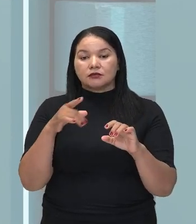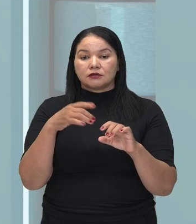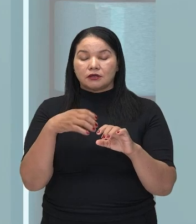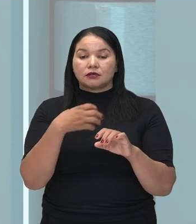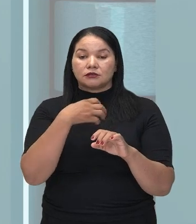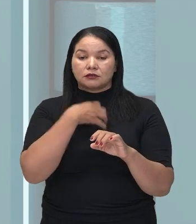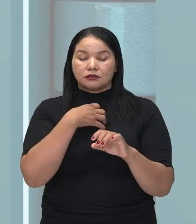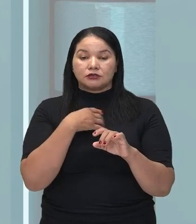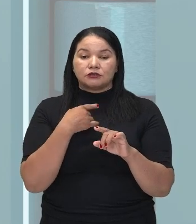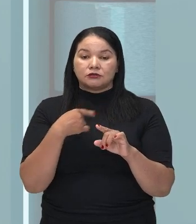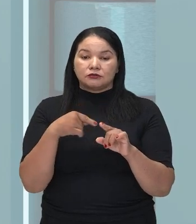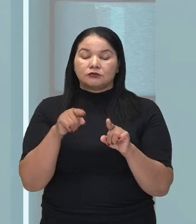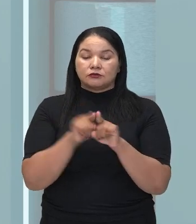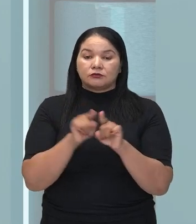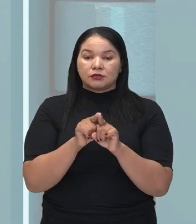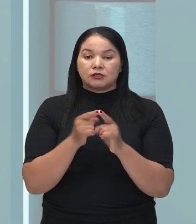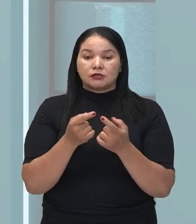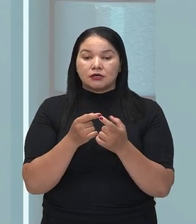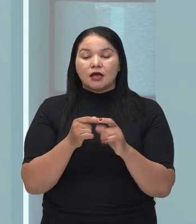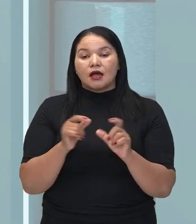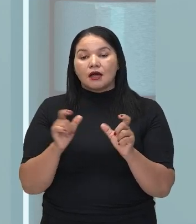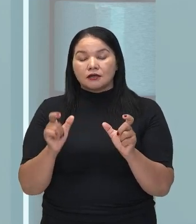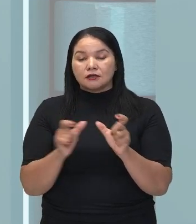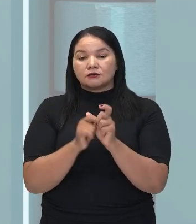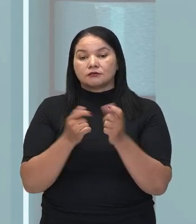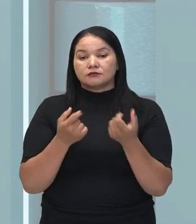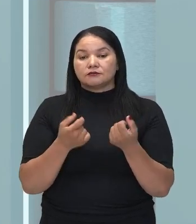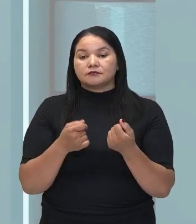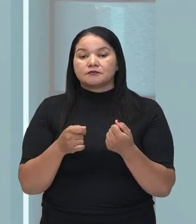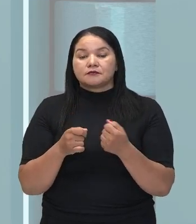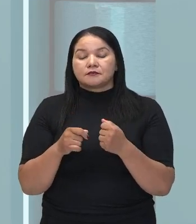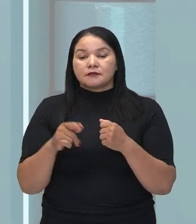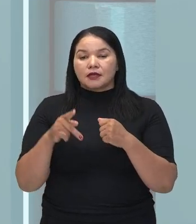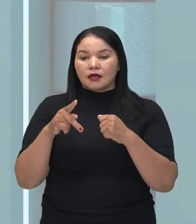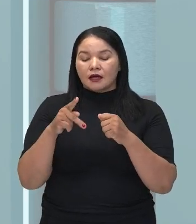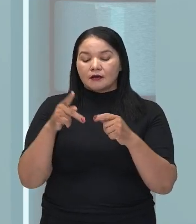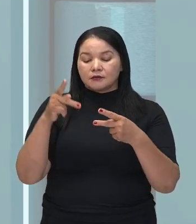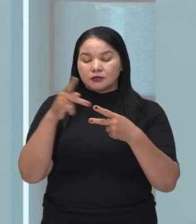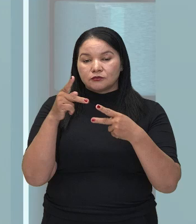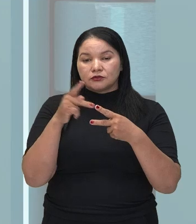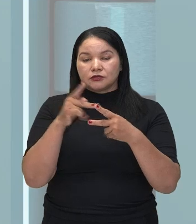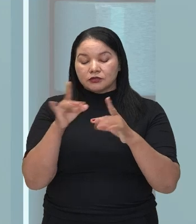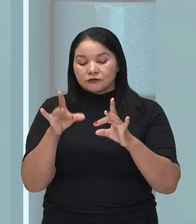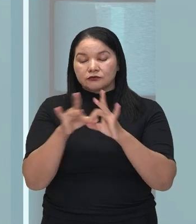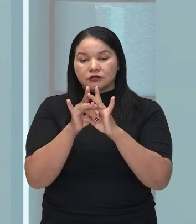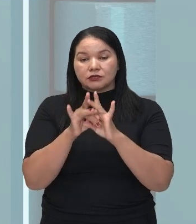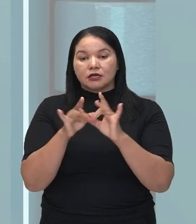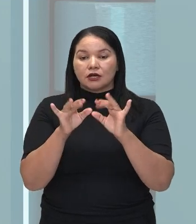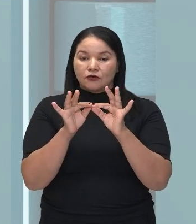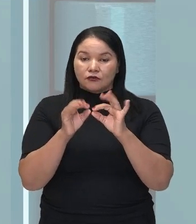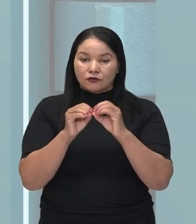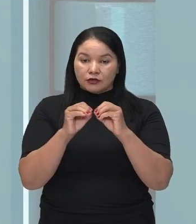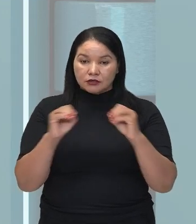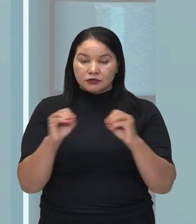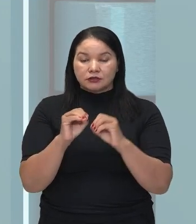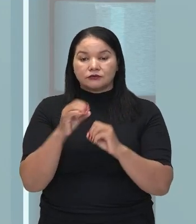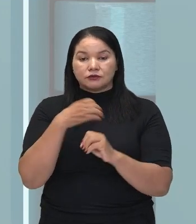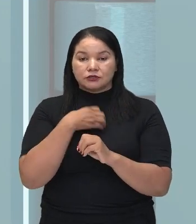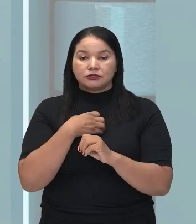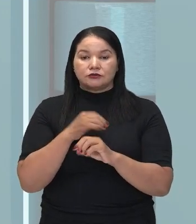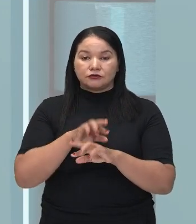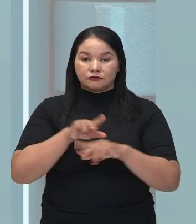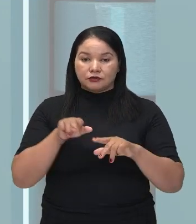As preposições vão ligar expressões que vão depender uma da outra, trazendo sentidos diversos. Ok?